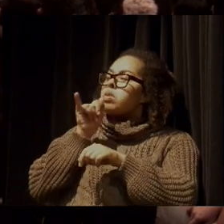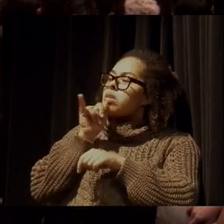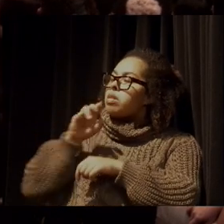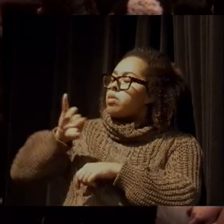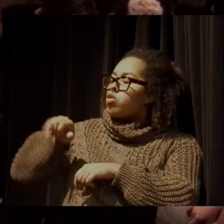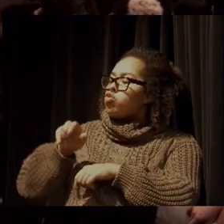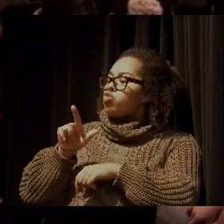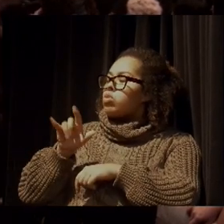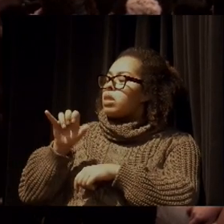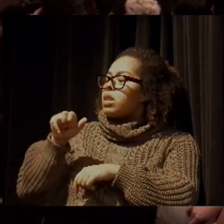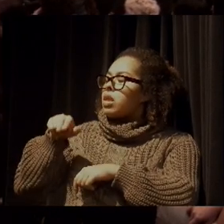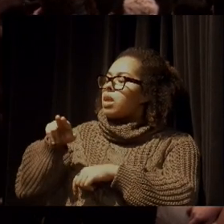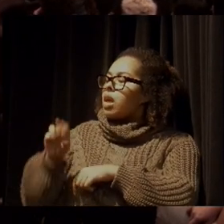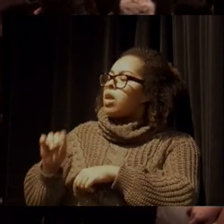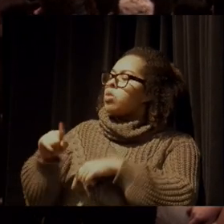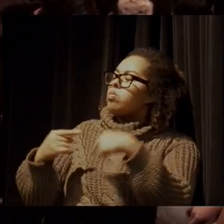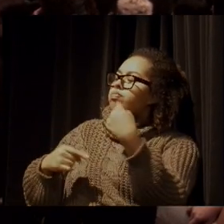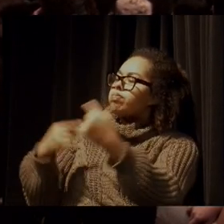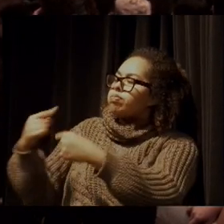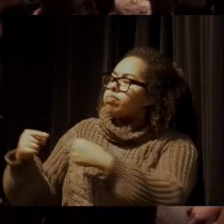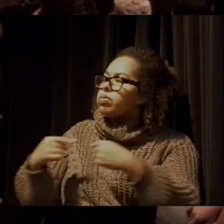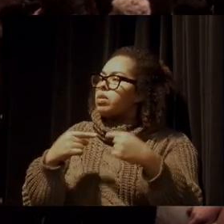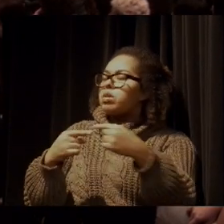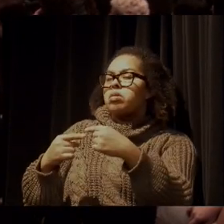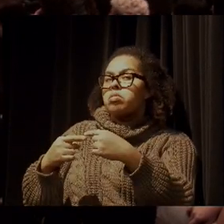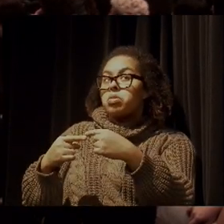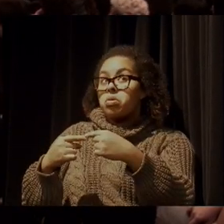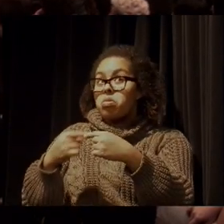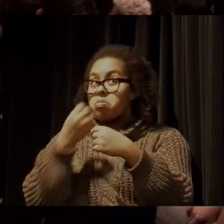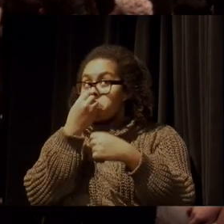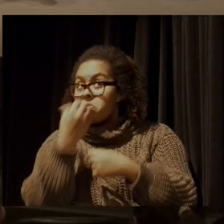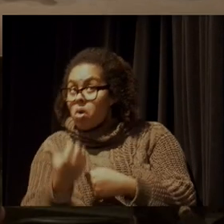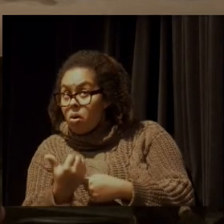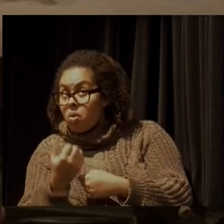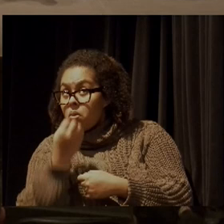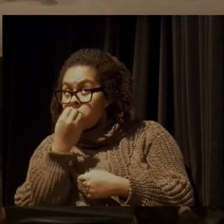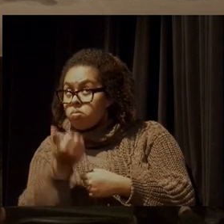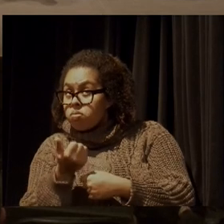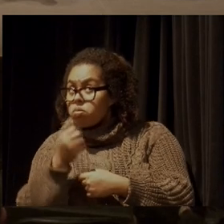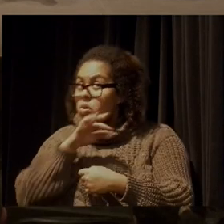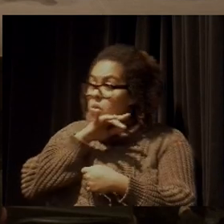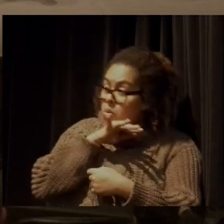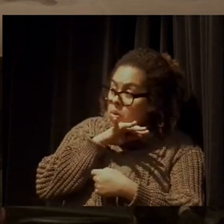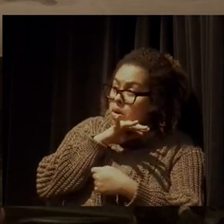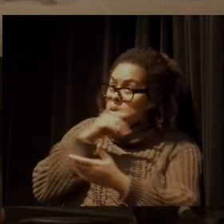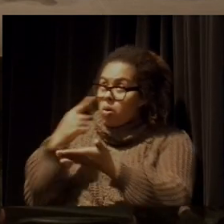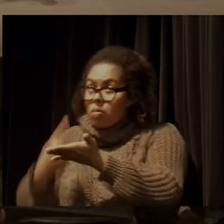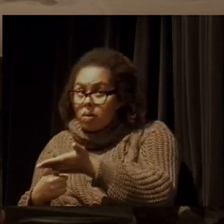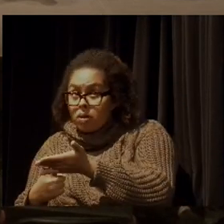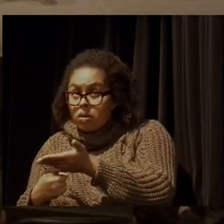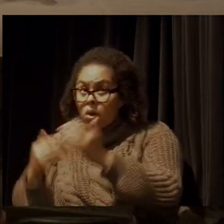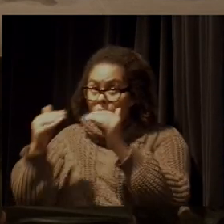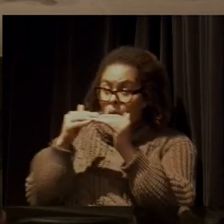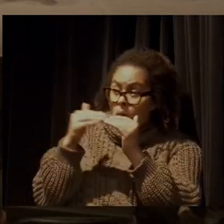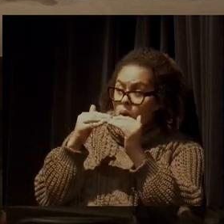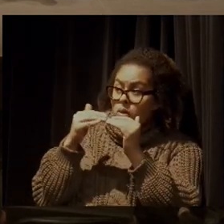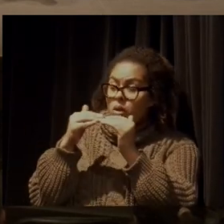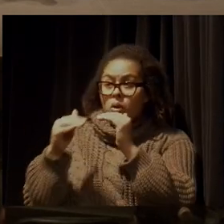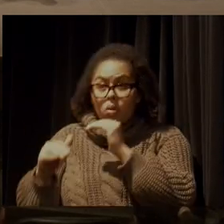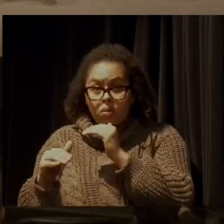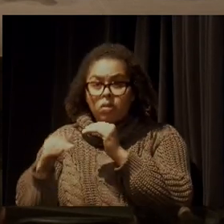discutindo, enfim, demos certo ou não demos certo? Porque os últimos anos foram um teste